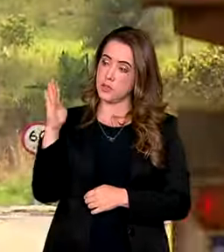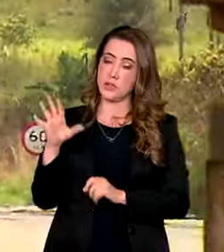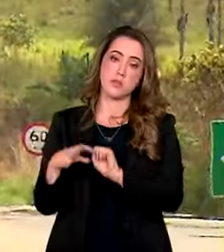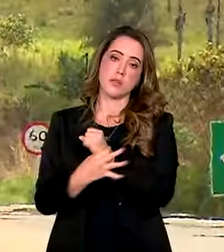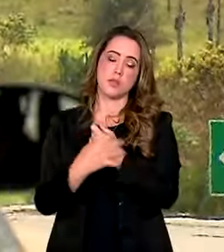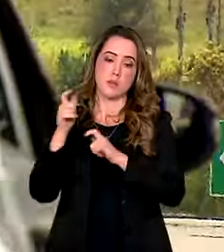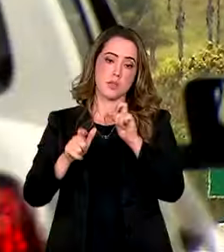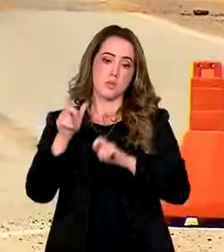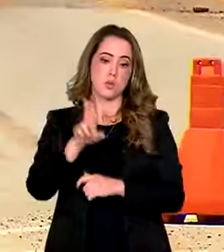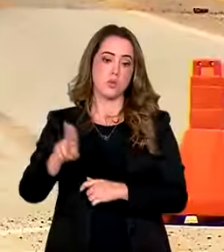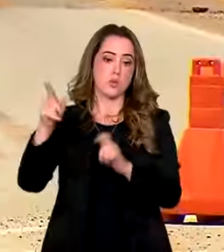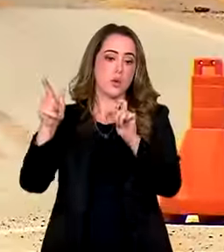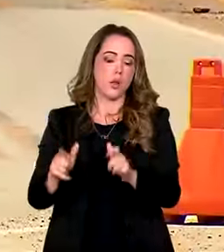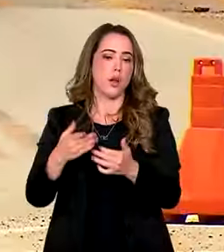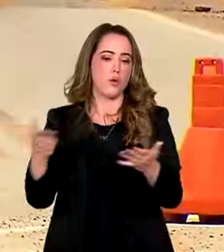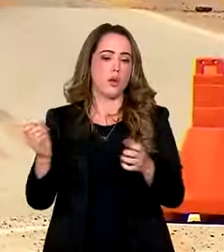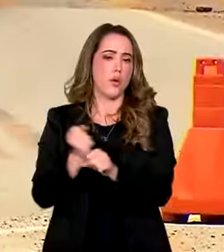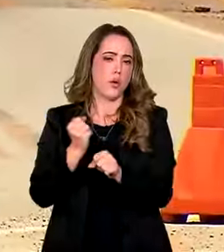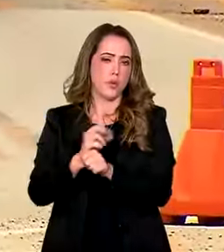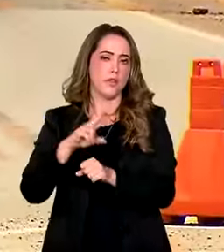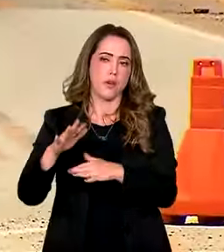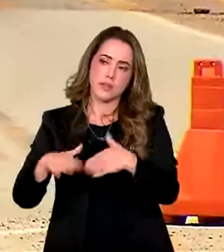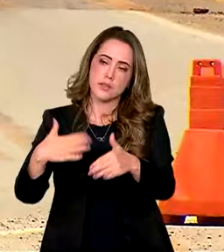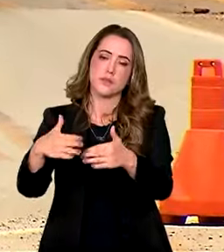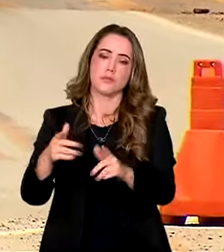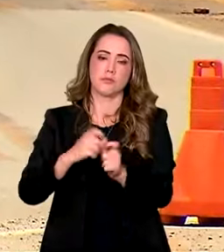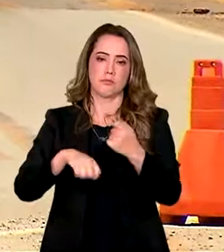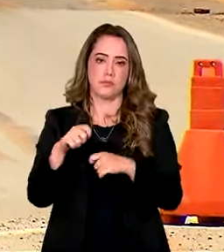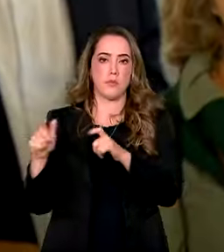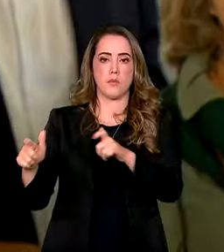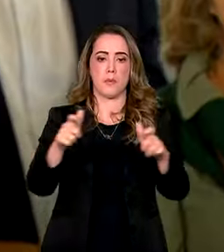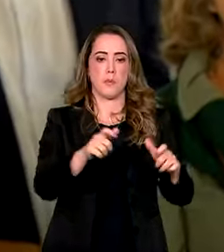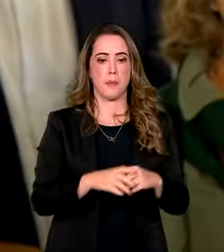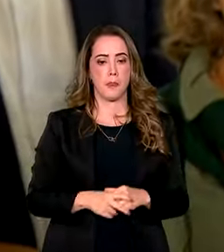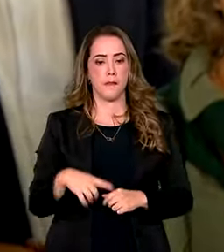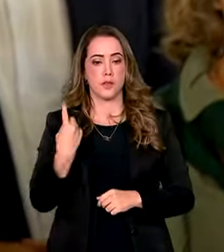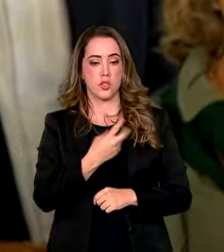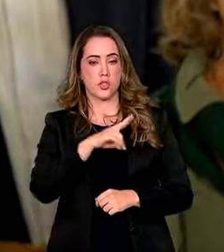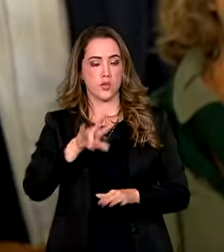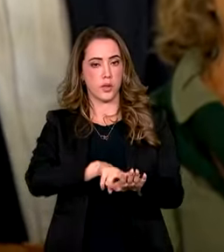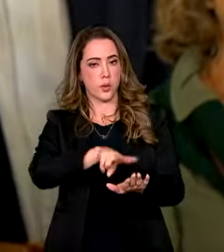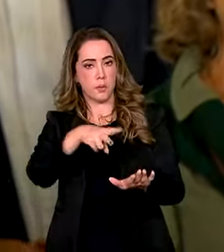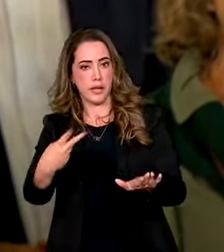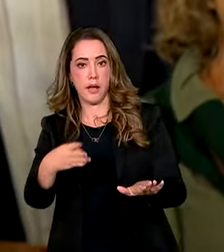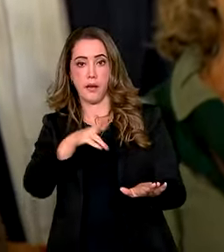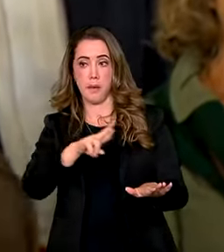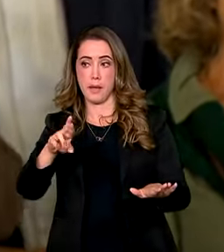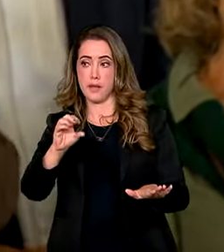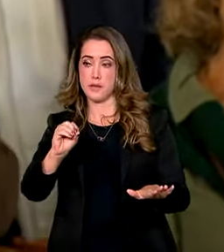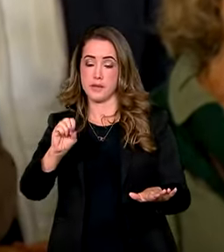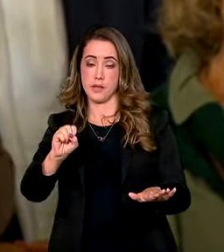os usuários da via, a obra vai levar desenvolvimento econômico para a região. Nós vamos duplicar a BR-080